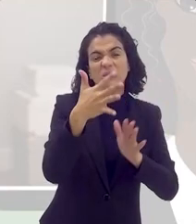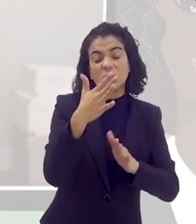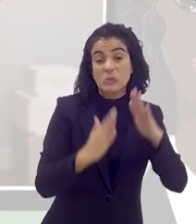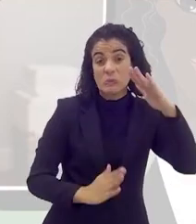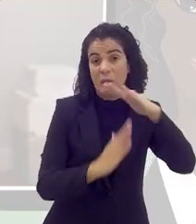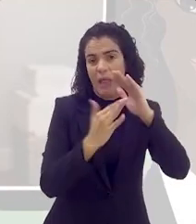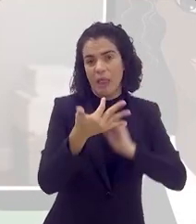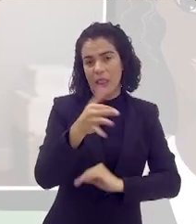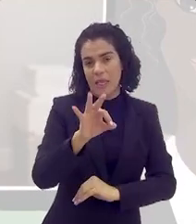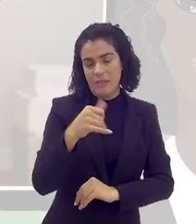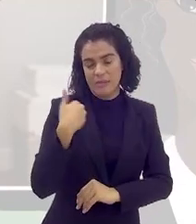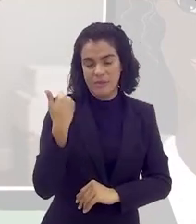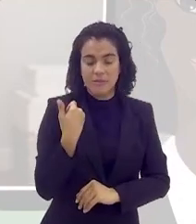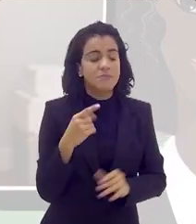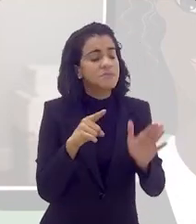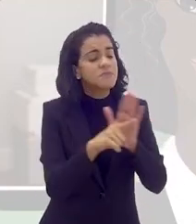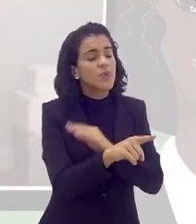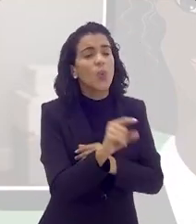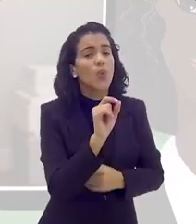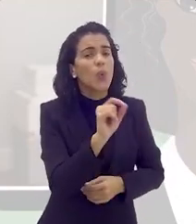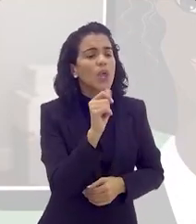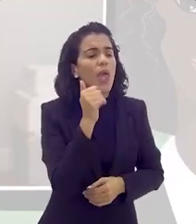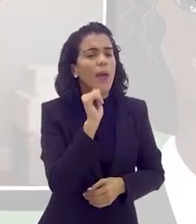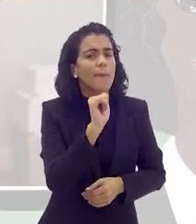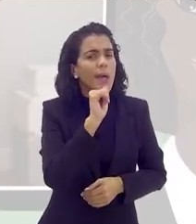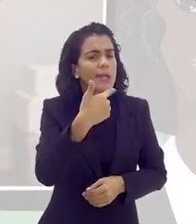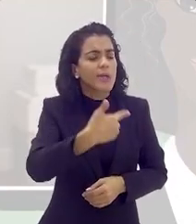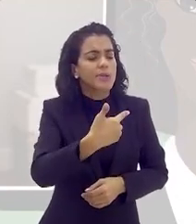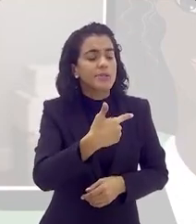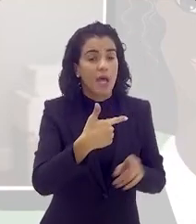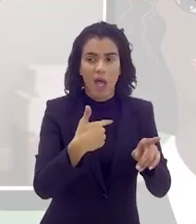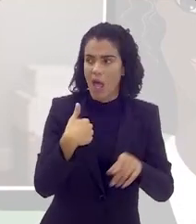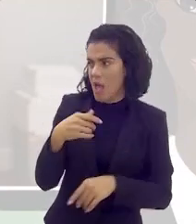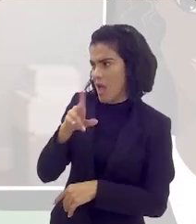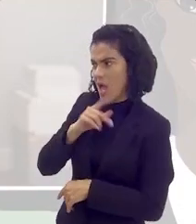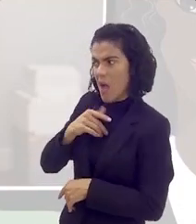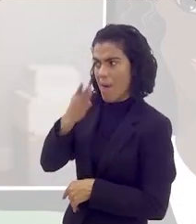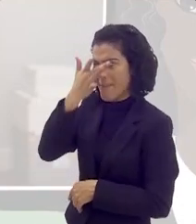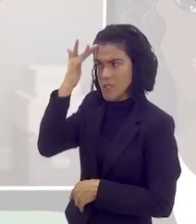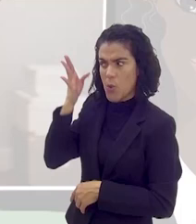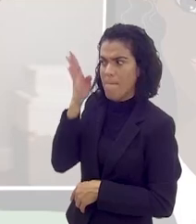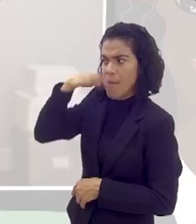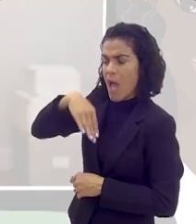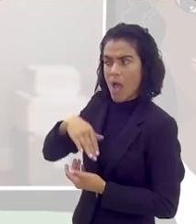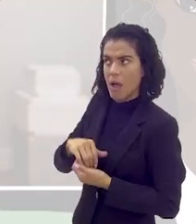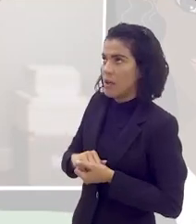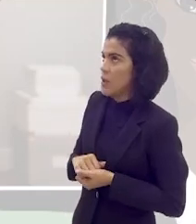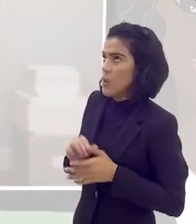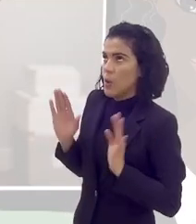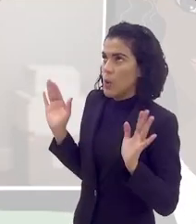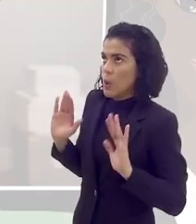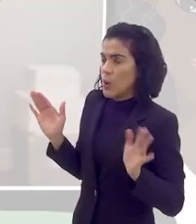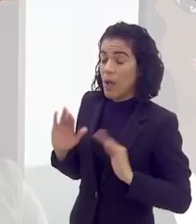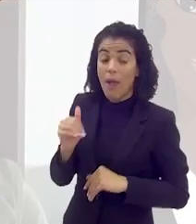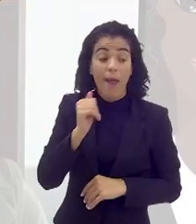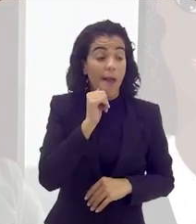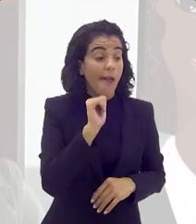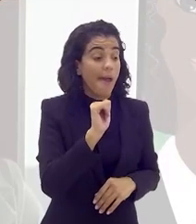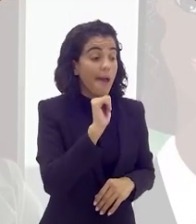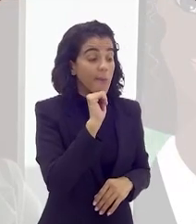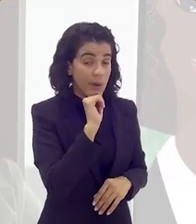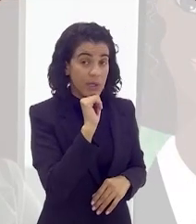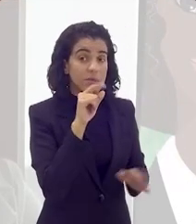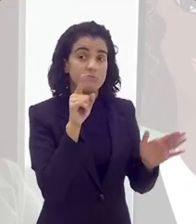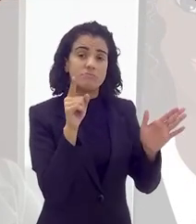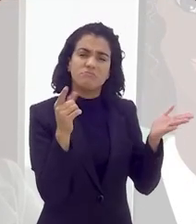dez anos, e ela perguntava, o que é madrasta para você? Ah, é uma pessoa má. E aí